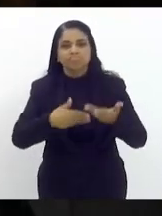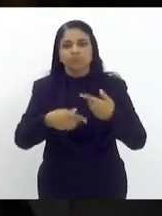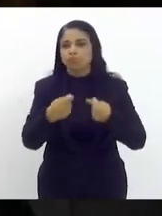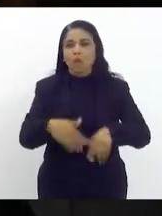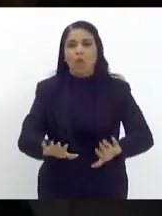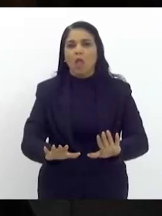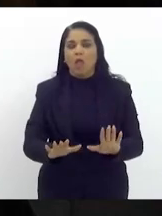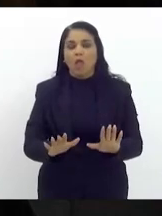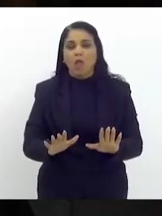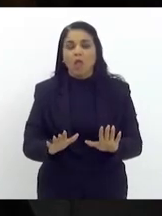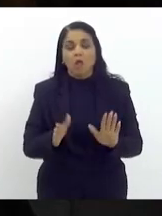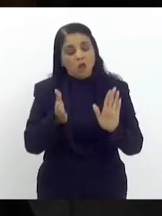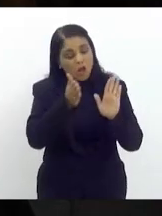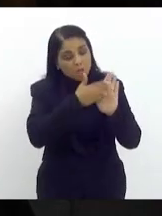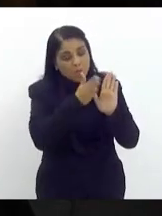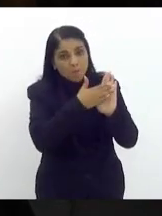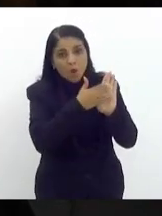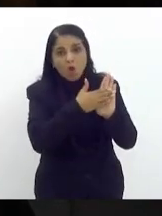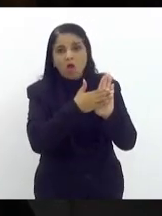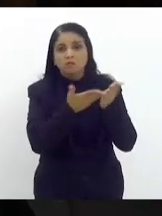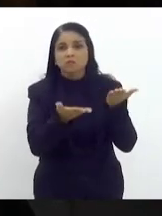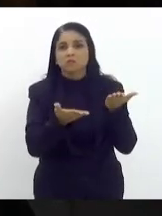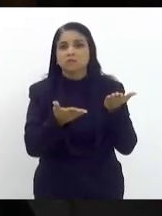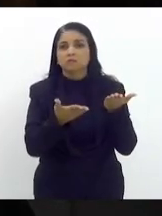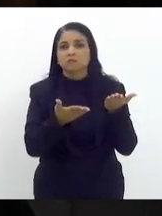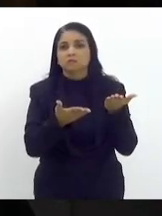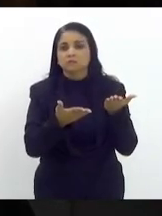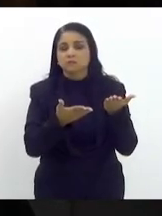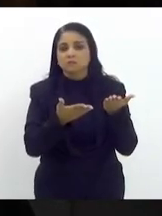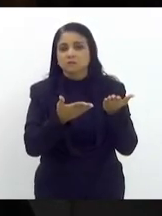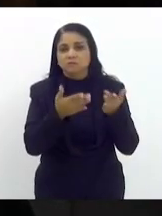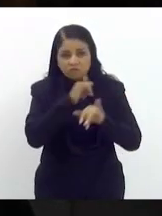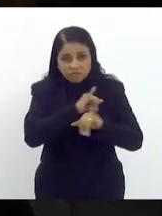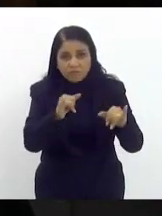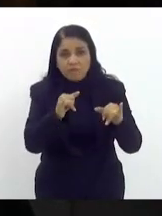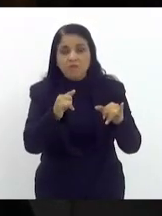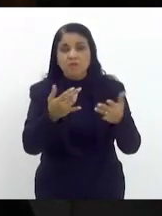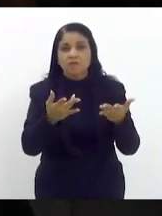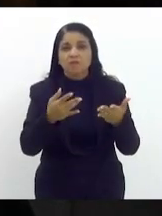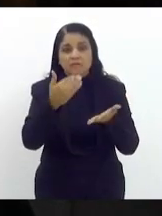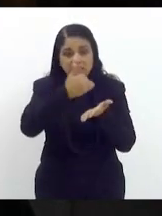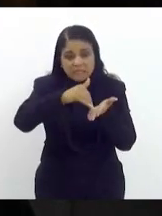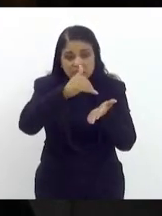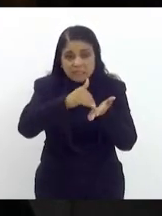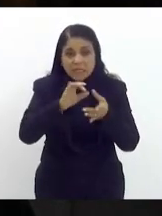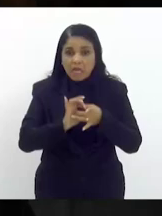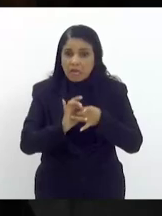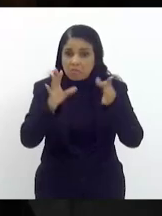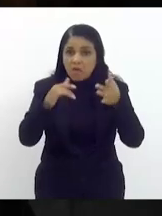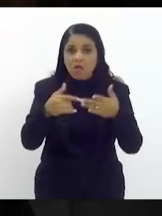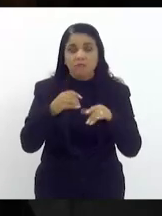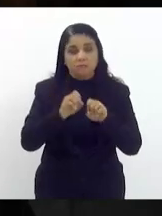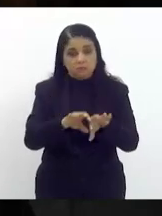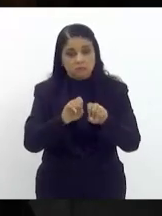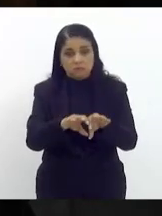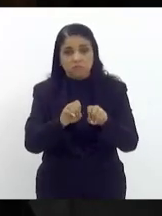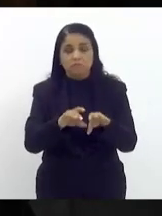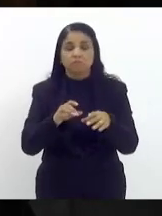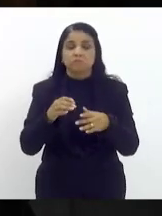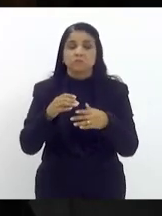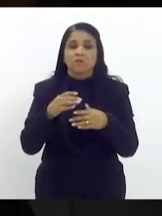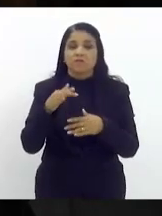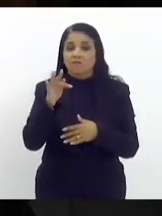coloca uma proposta na mesa dar aval para a secretaria de educação para a secretaria de fazenda